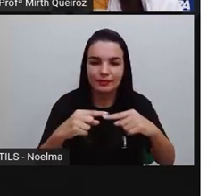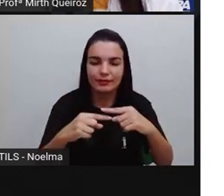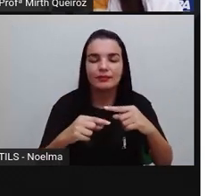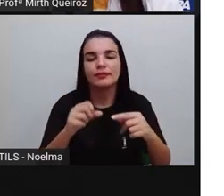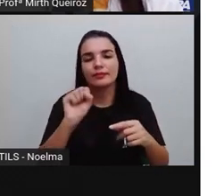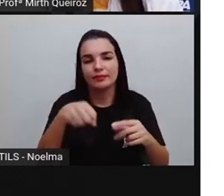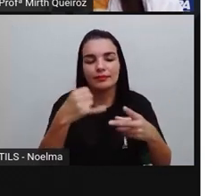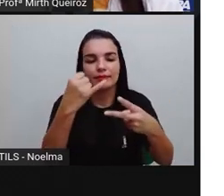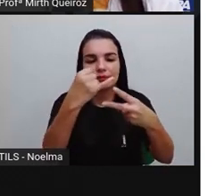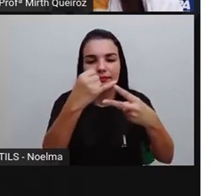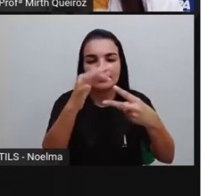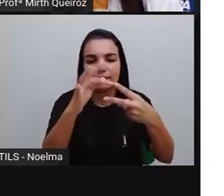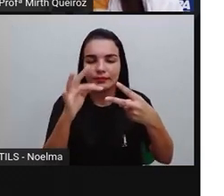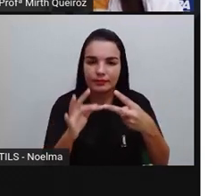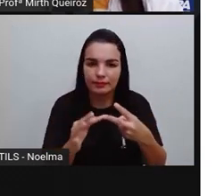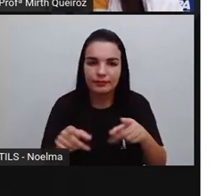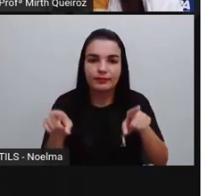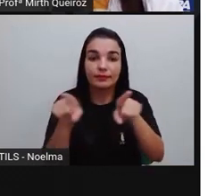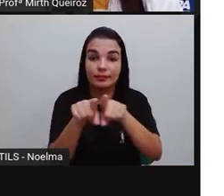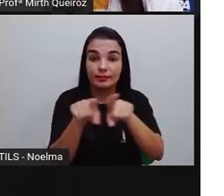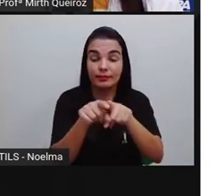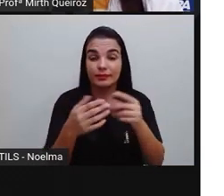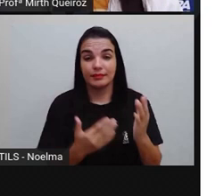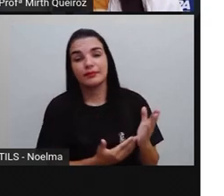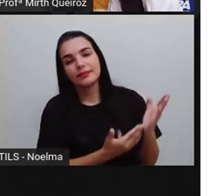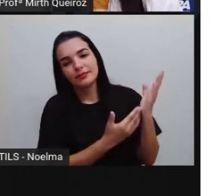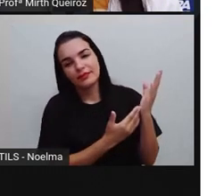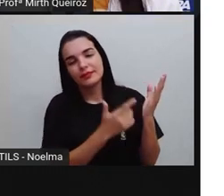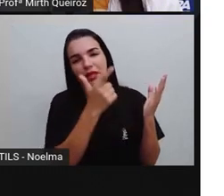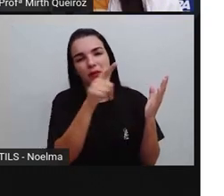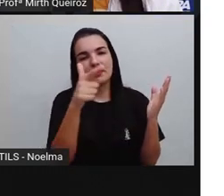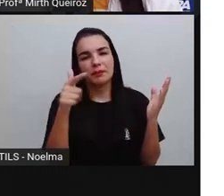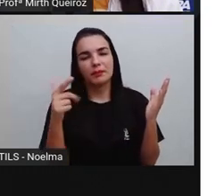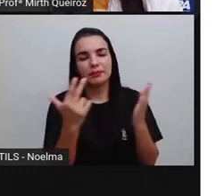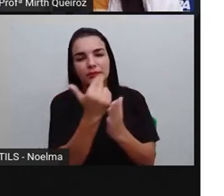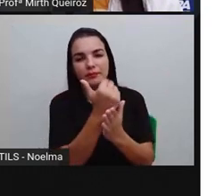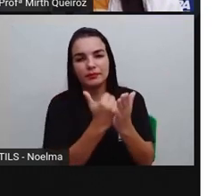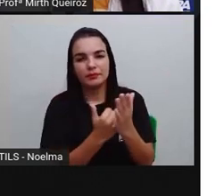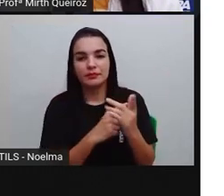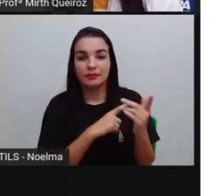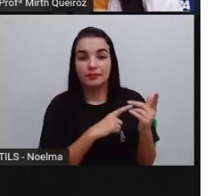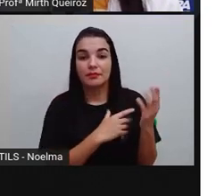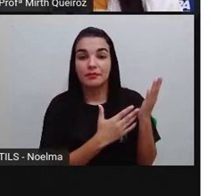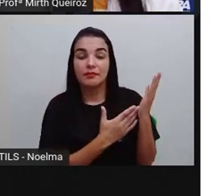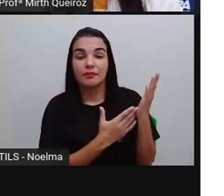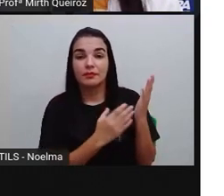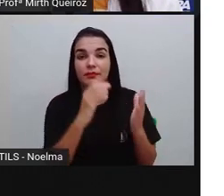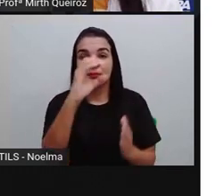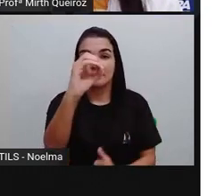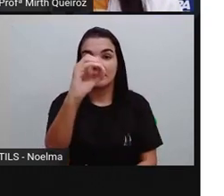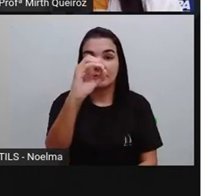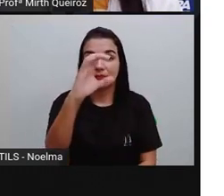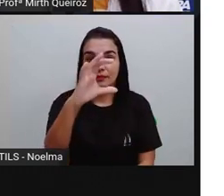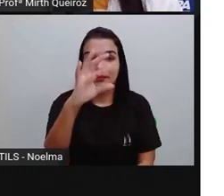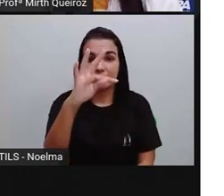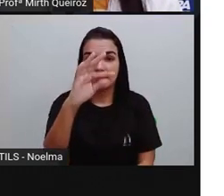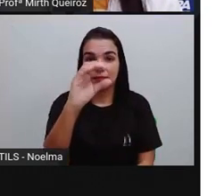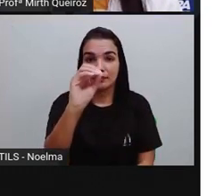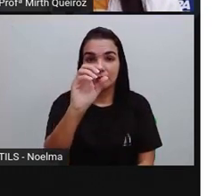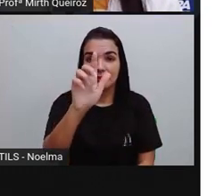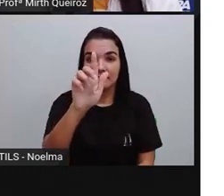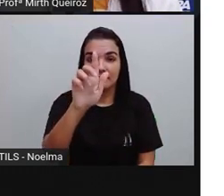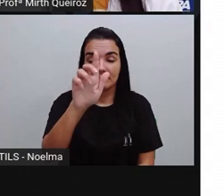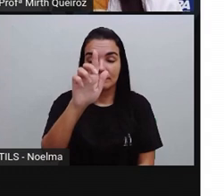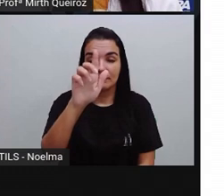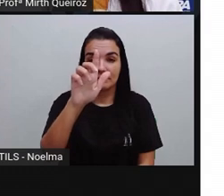como a gente tem essas outras figuras aqui, nós temos um octógono, né? Que é uma figura que apresenta